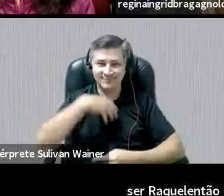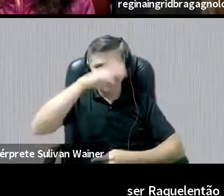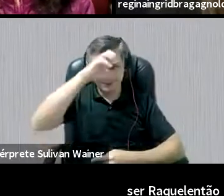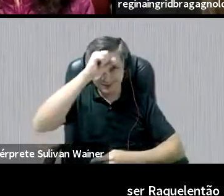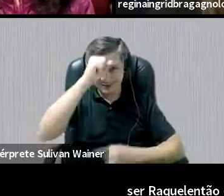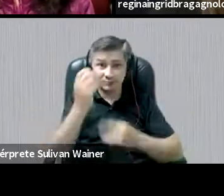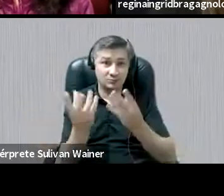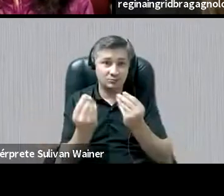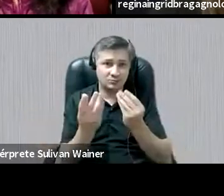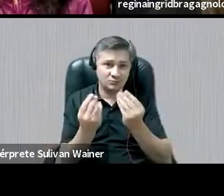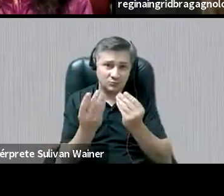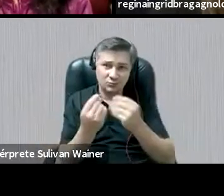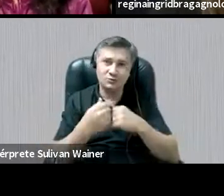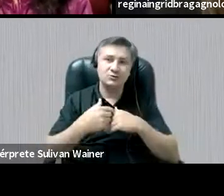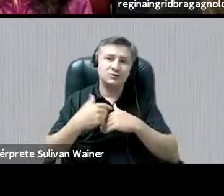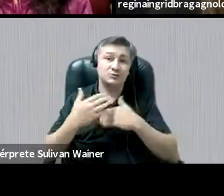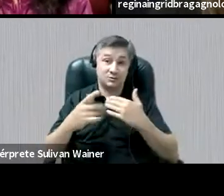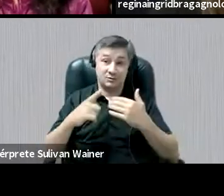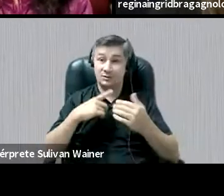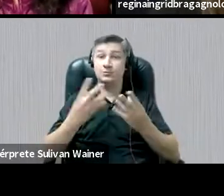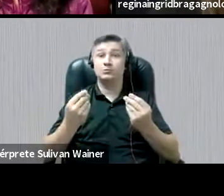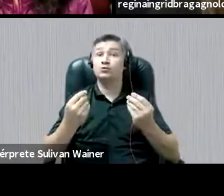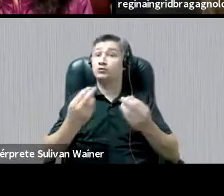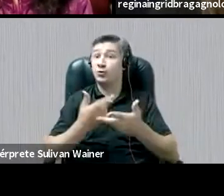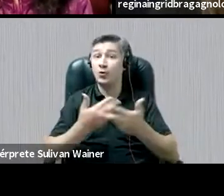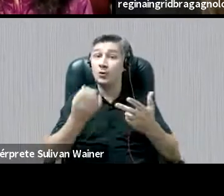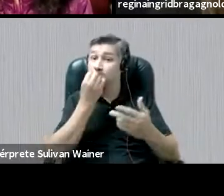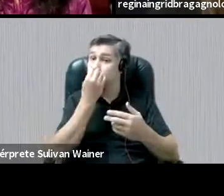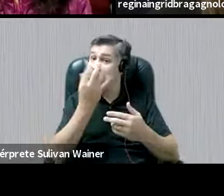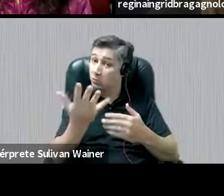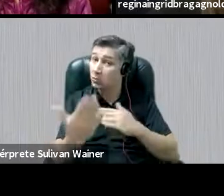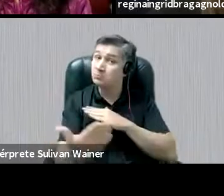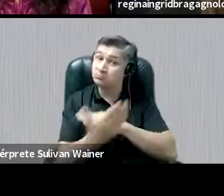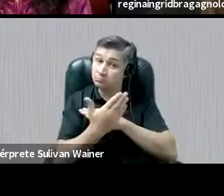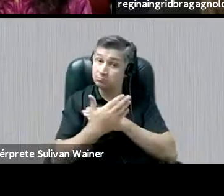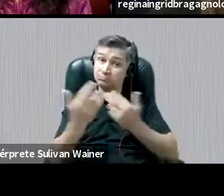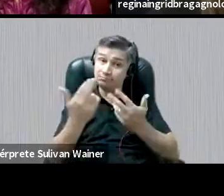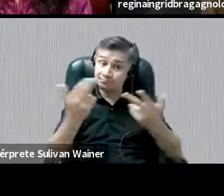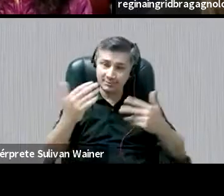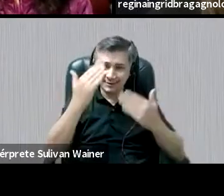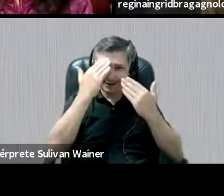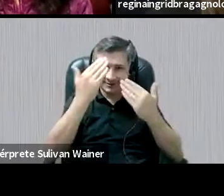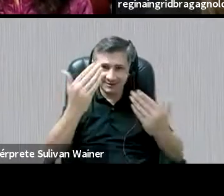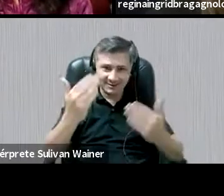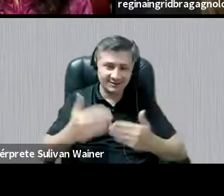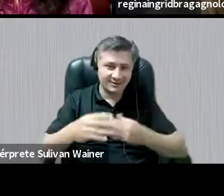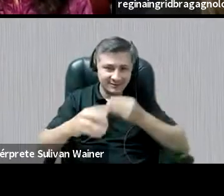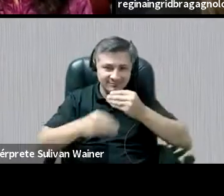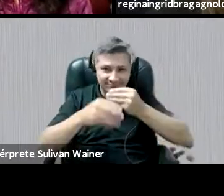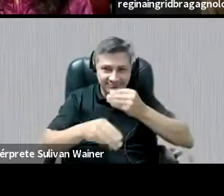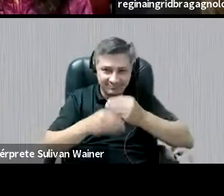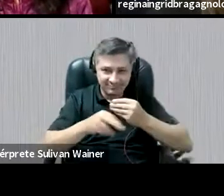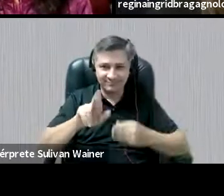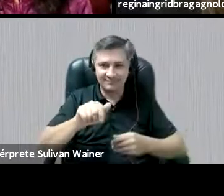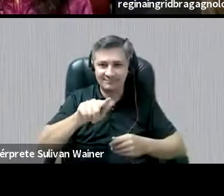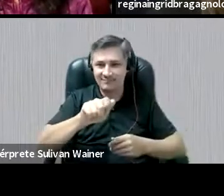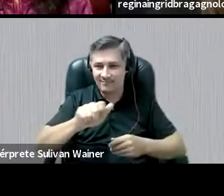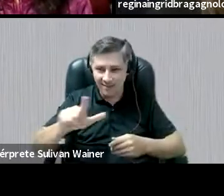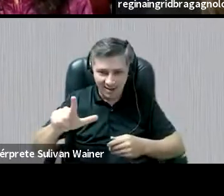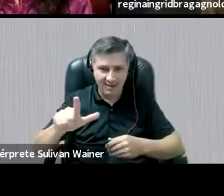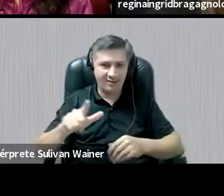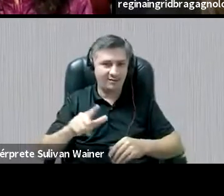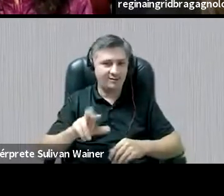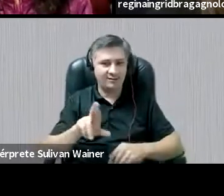muito. Ainda vai dar muitos frutos. Espero que dê muitos frutos. Agradeço as contribuições da Raquel, da